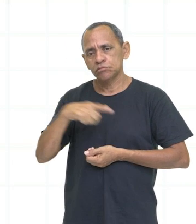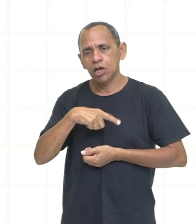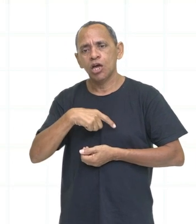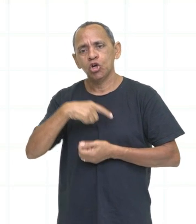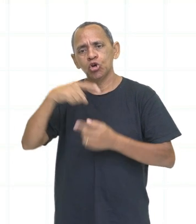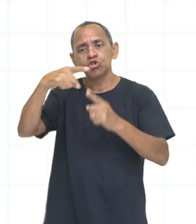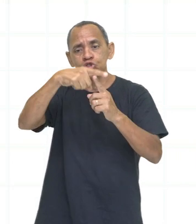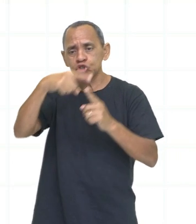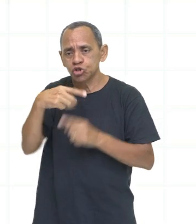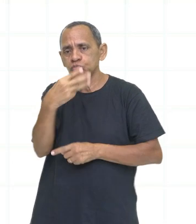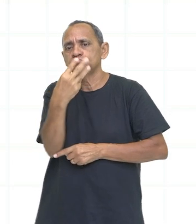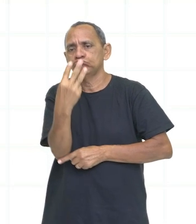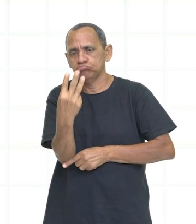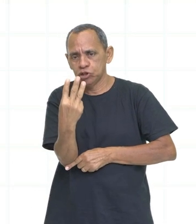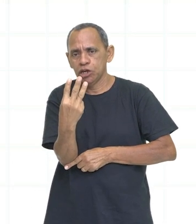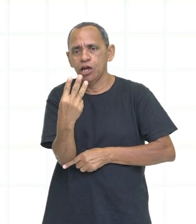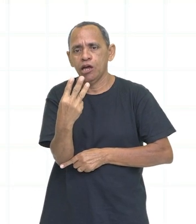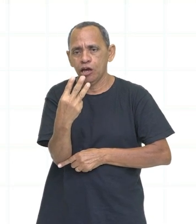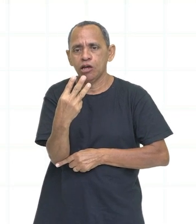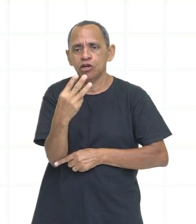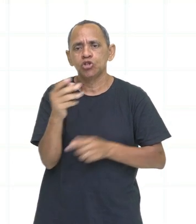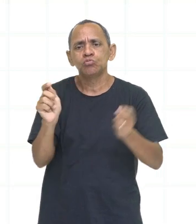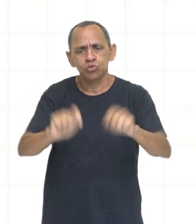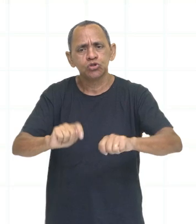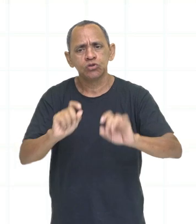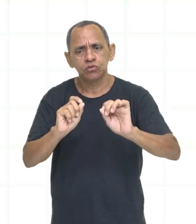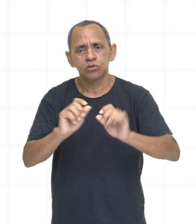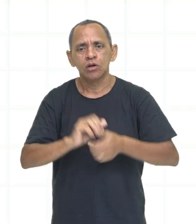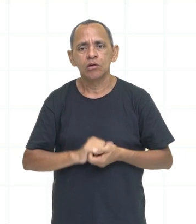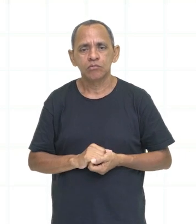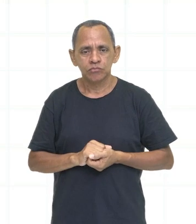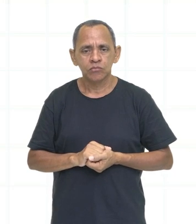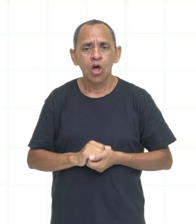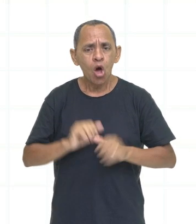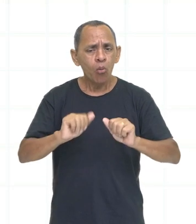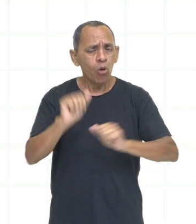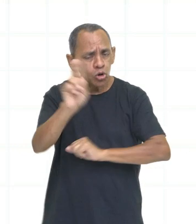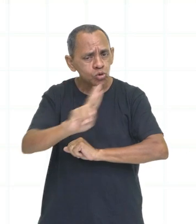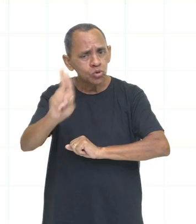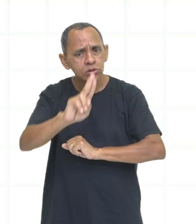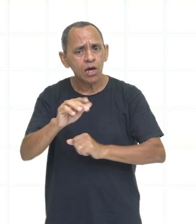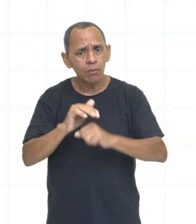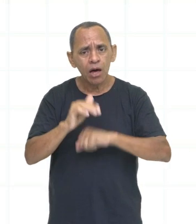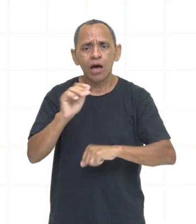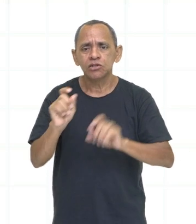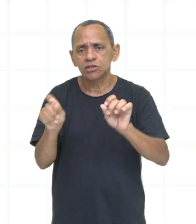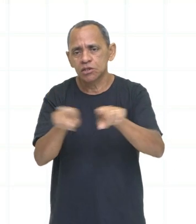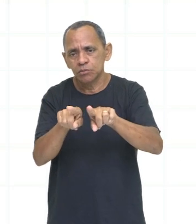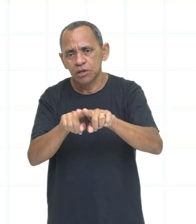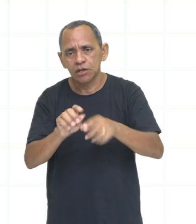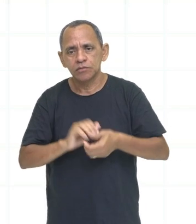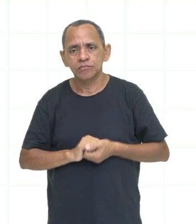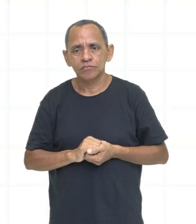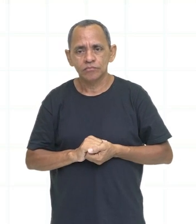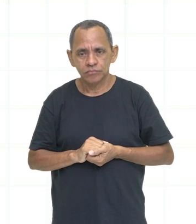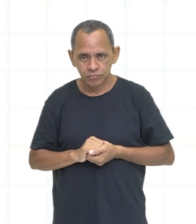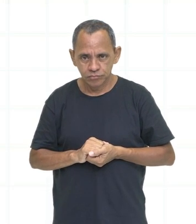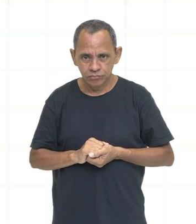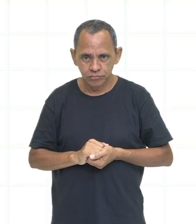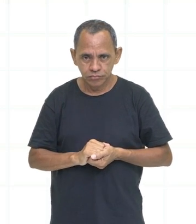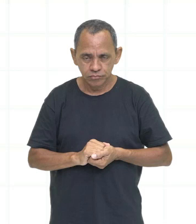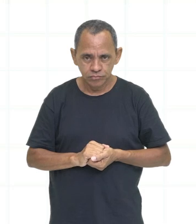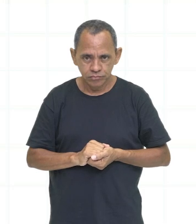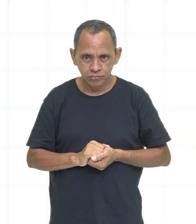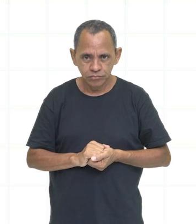exemplo que pode ser utilizado em todas as outras situações, tá? Então, 5 e 45. It's a quarter to